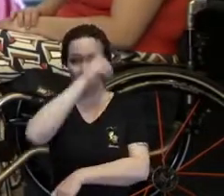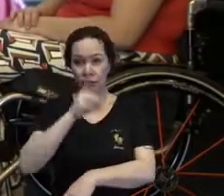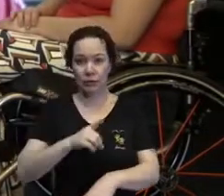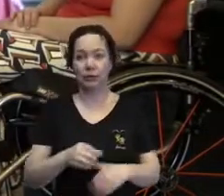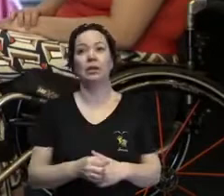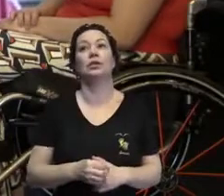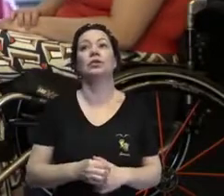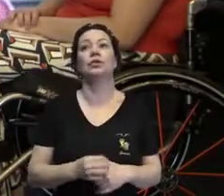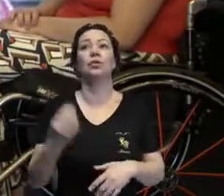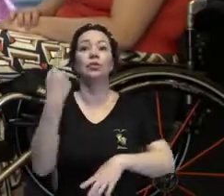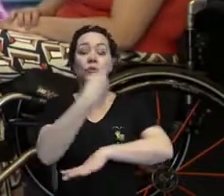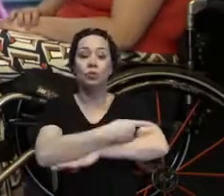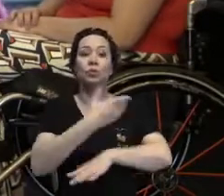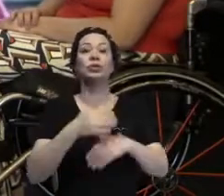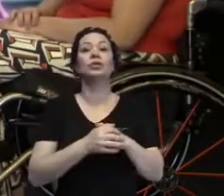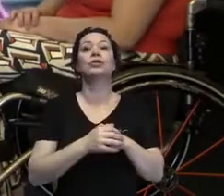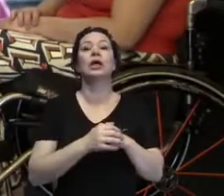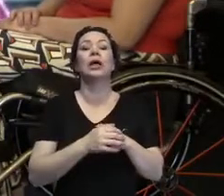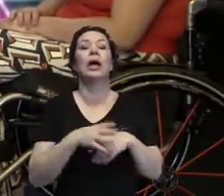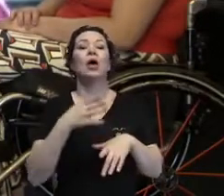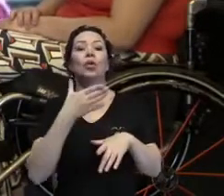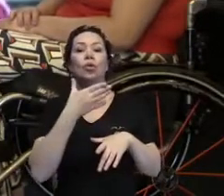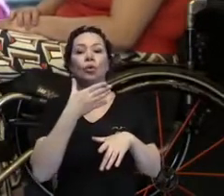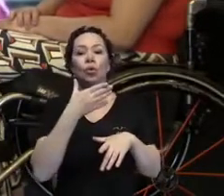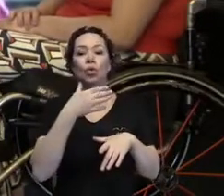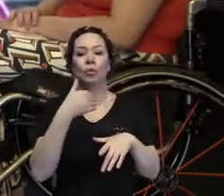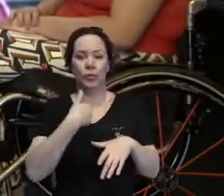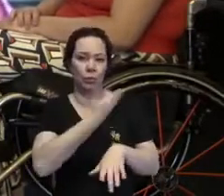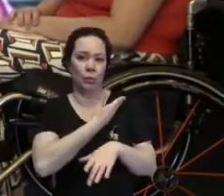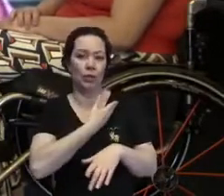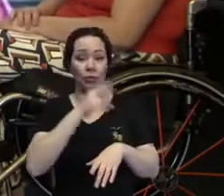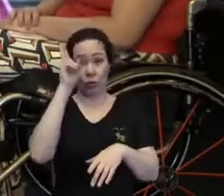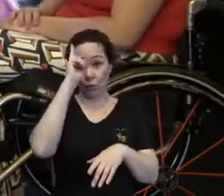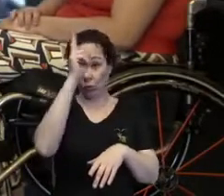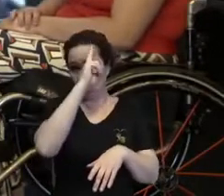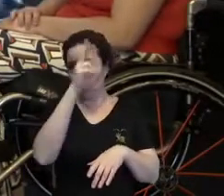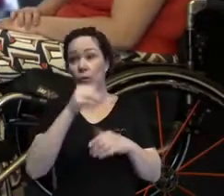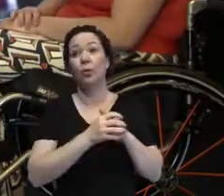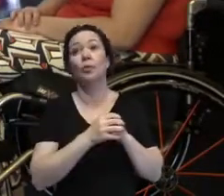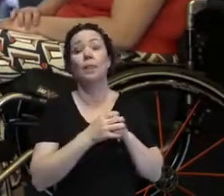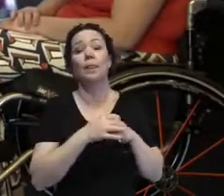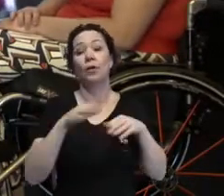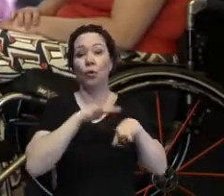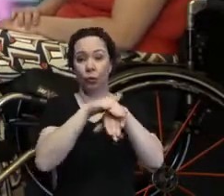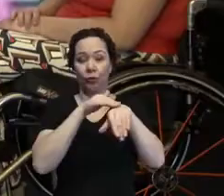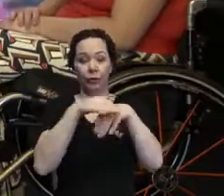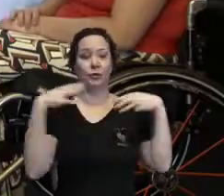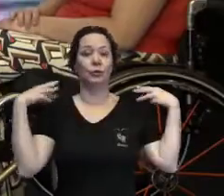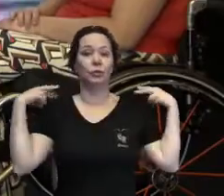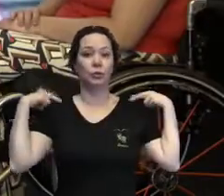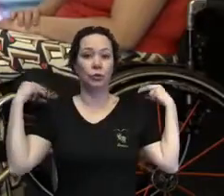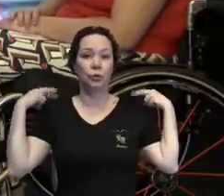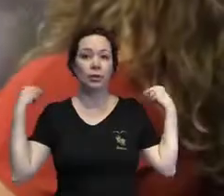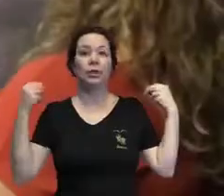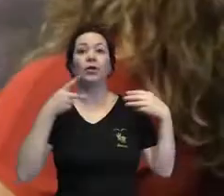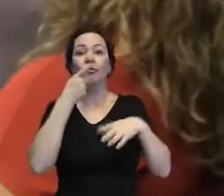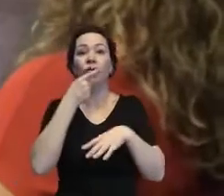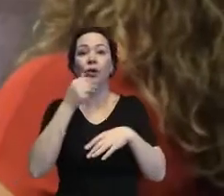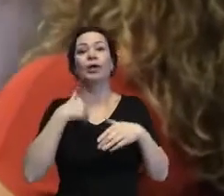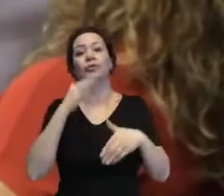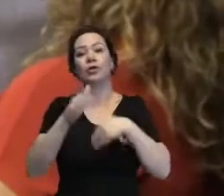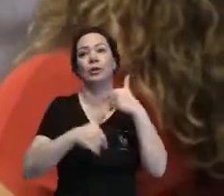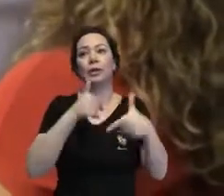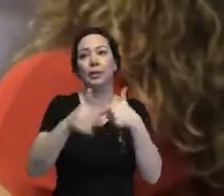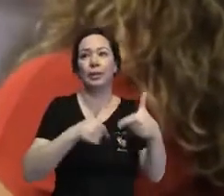aplicativo batendo um papo bacana com o motorista e aí o motorista comentando que trabalhou como motorista para uma